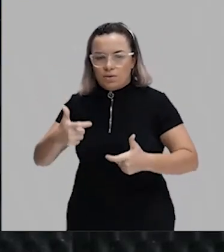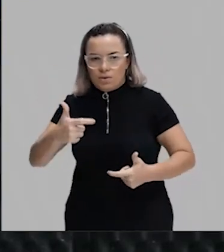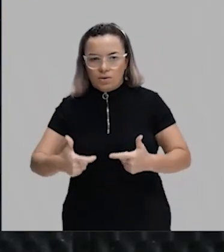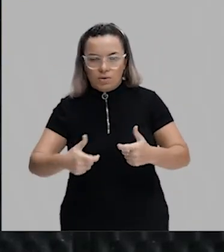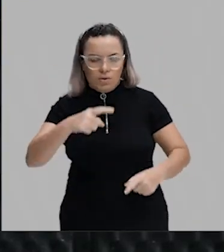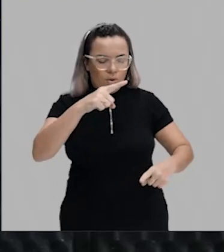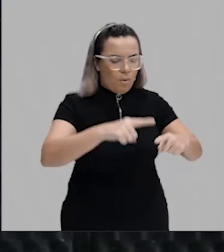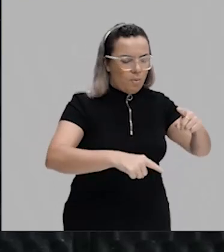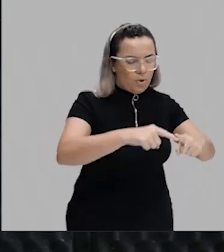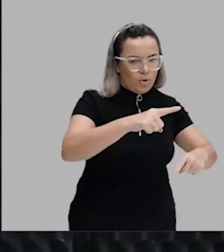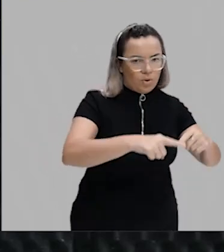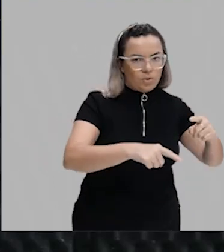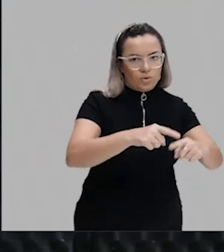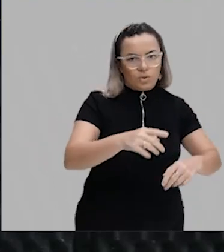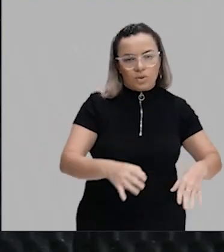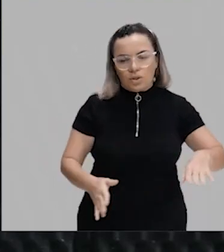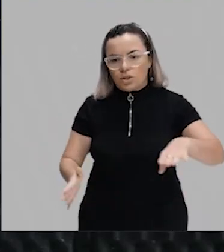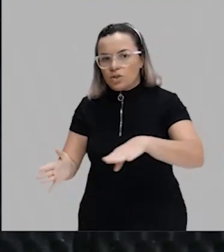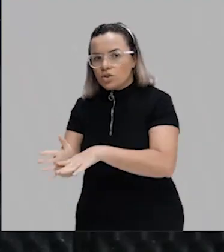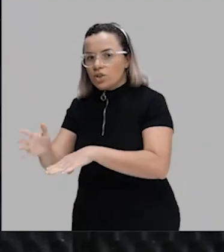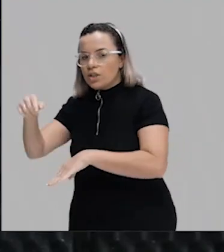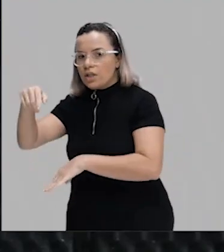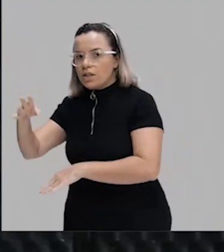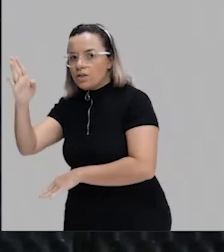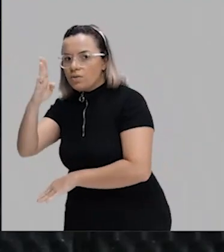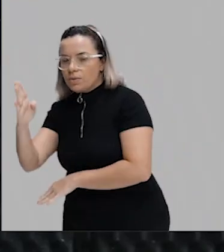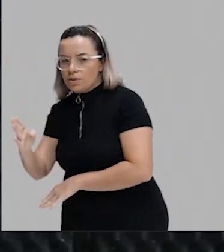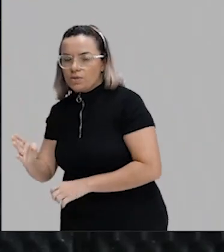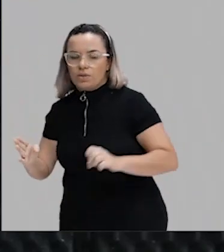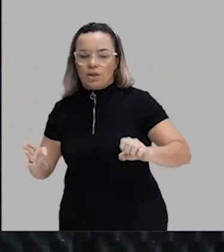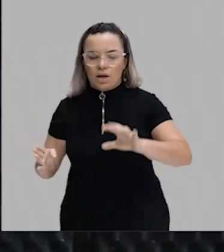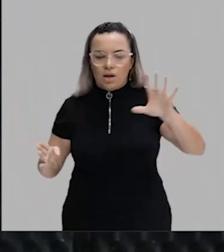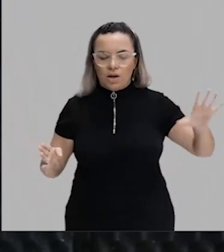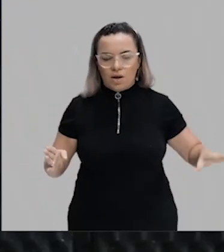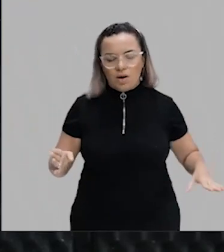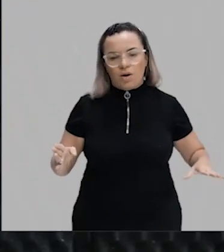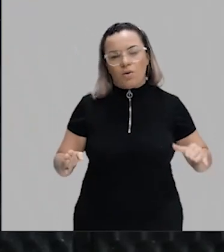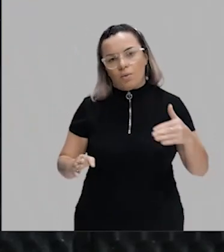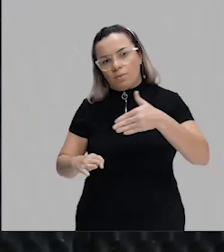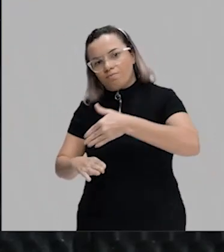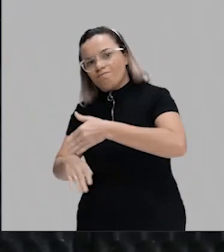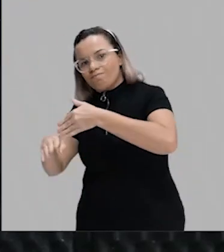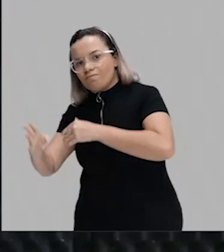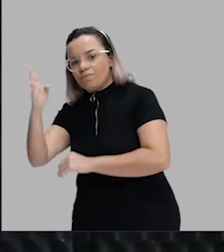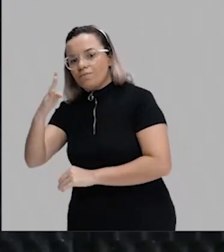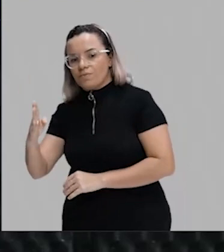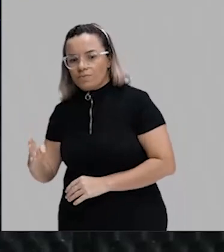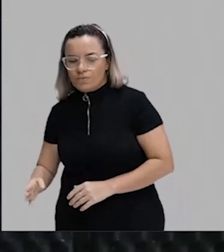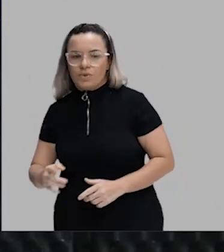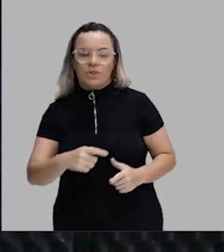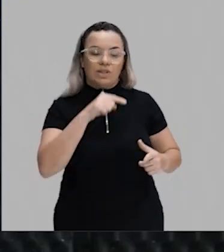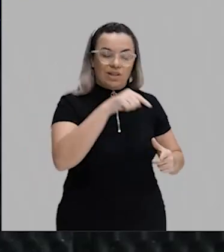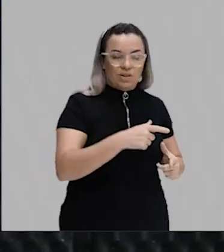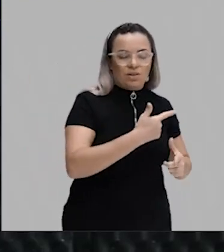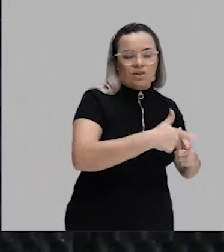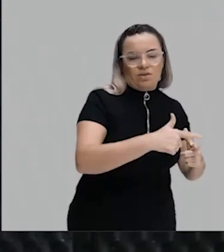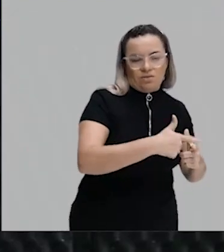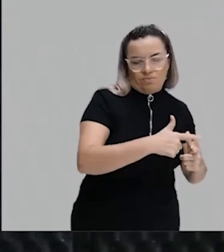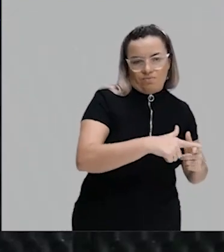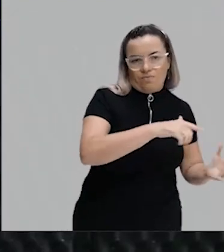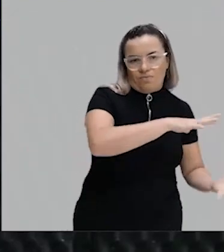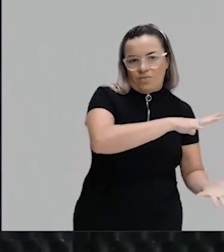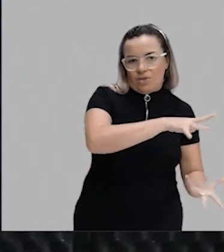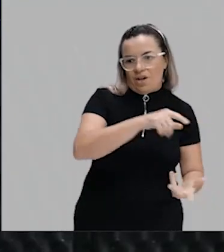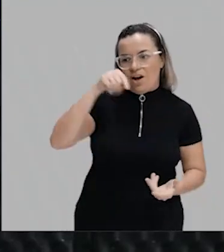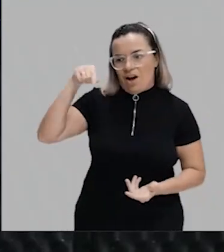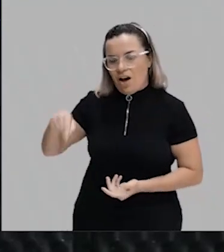produtos que vinham da Europa vão deixar de chegar aqui, porque a Europa vai estar imersa em um conflito mundial. E o Brasil acaba tendo que também